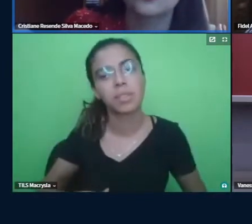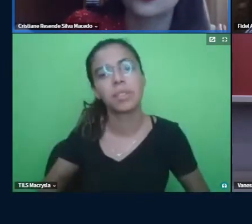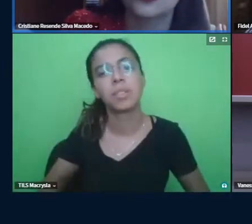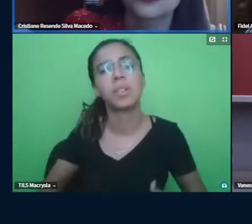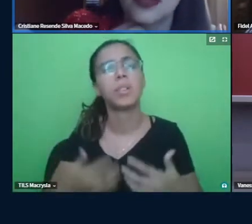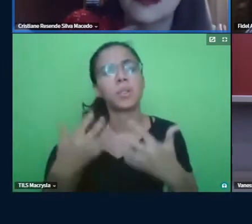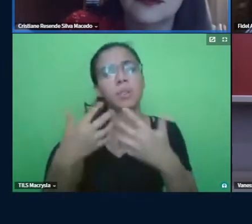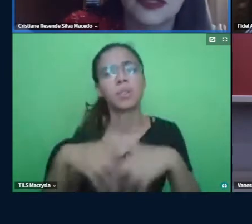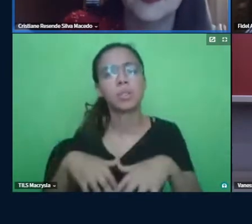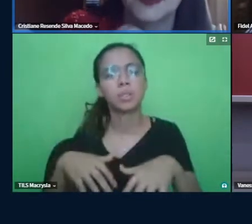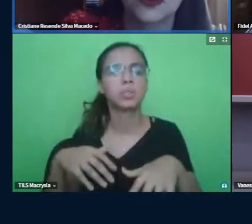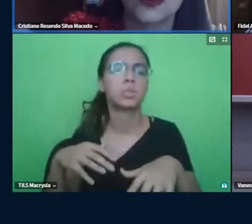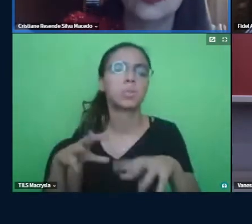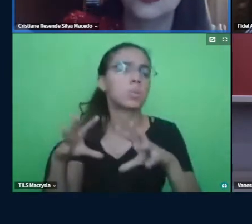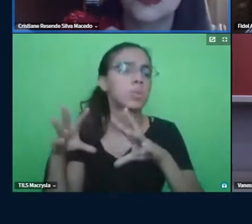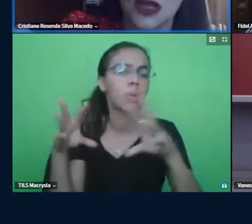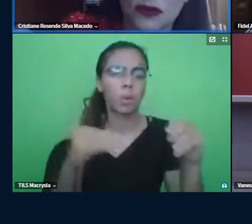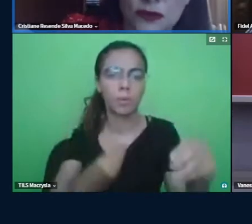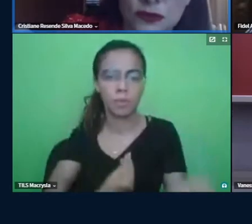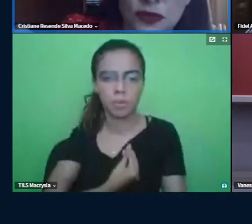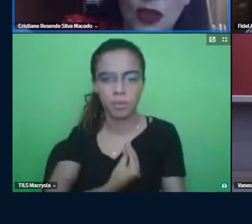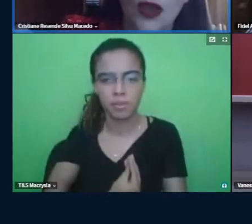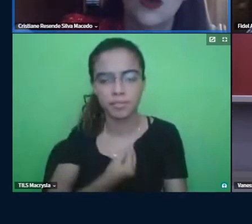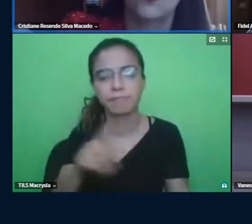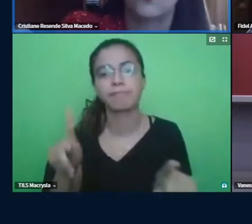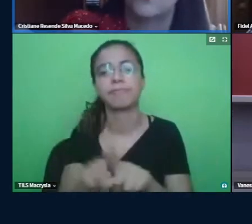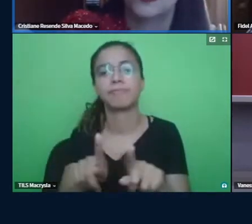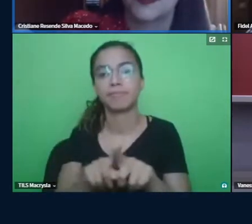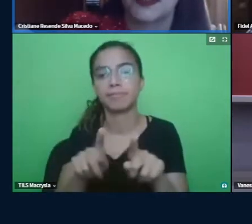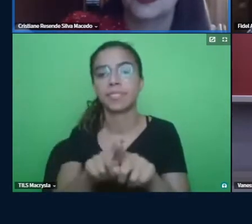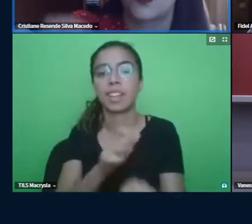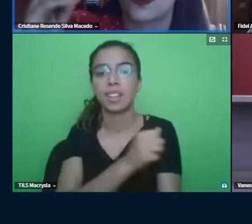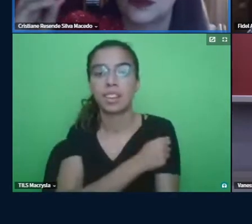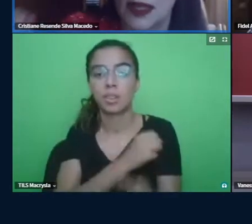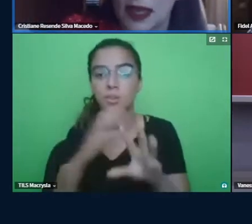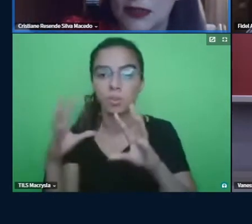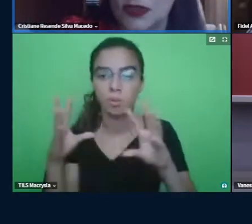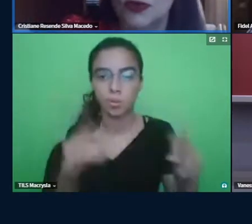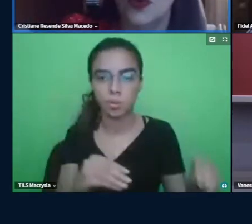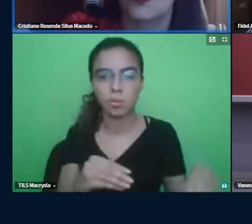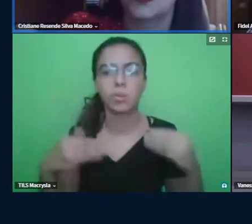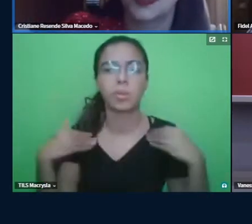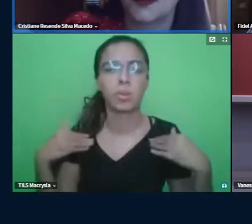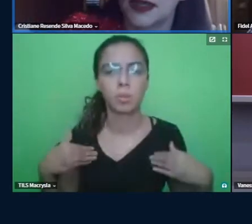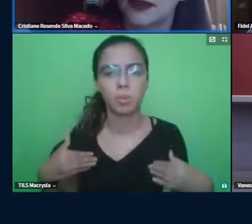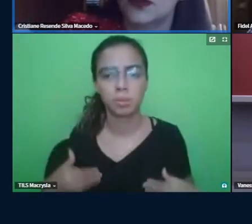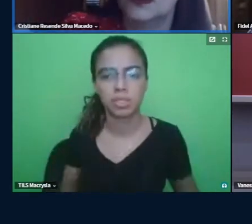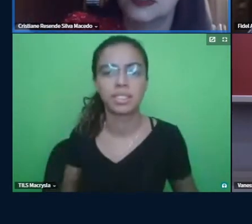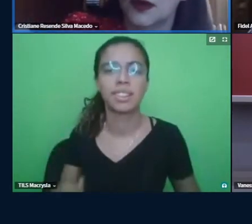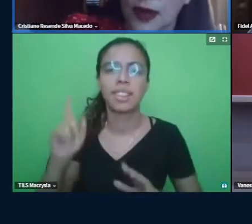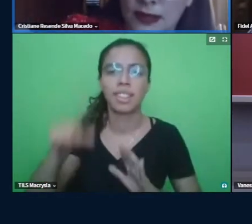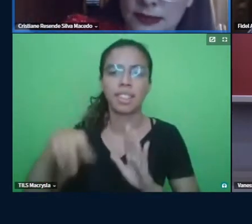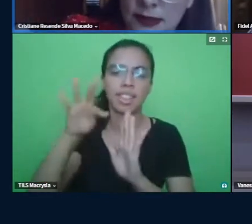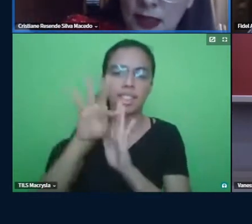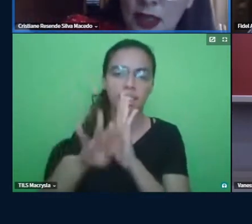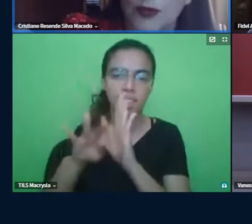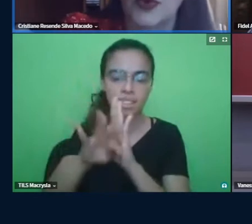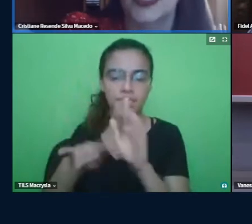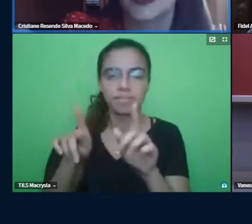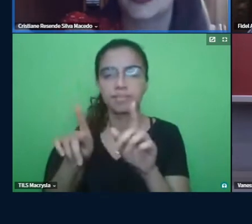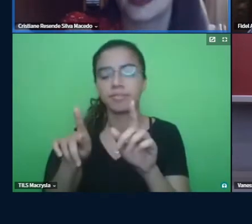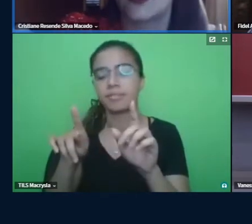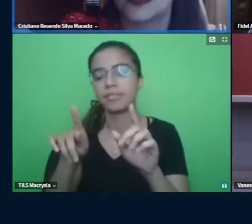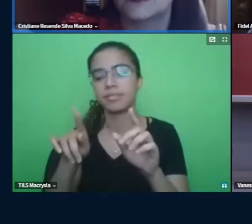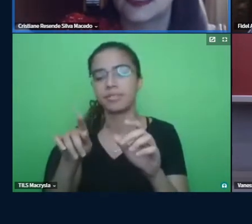tudo, tudo na vida, para todos os seus alunos. O comportamento é contexto, comportamento, consequência.